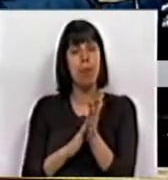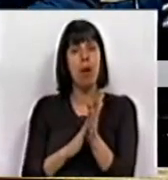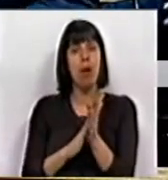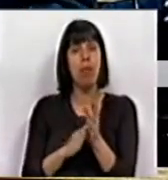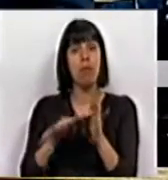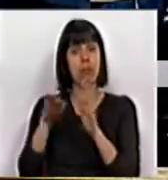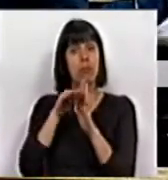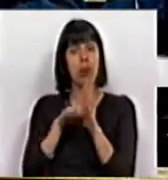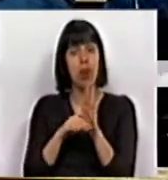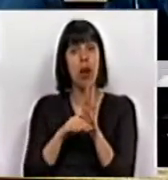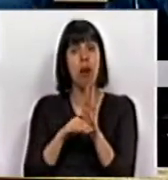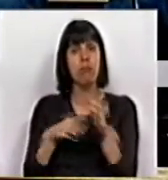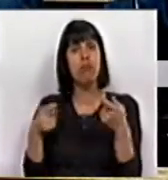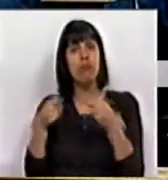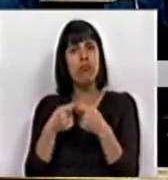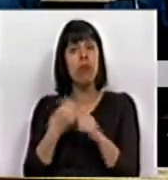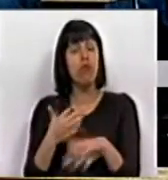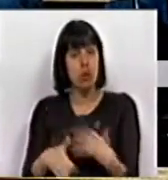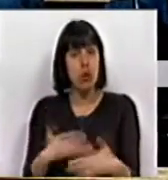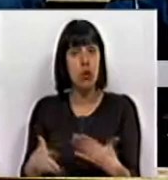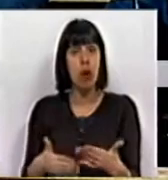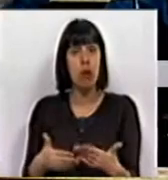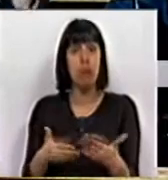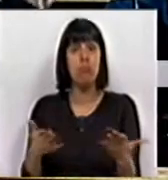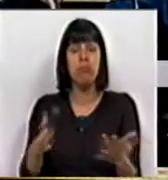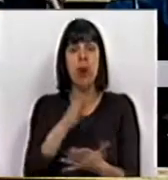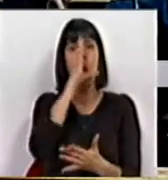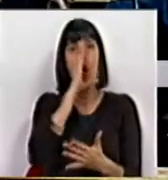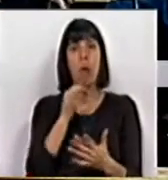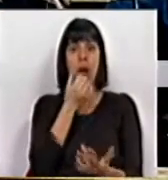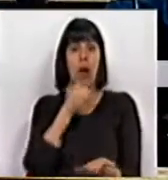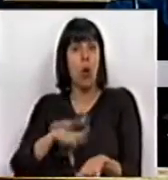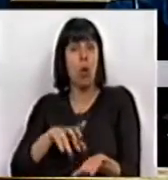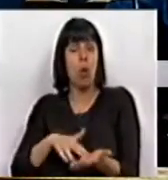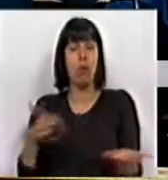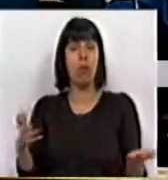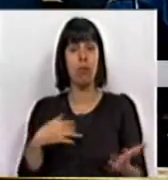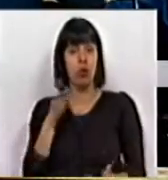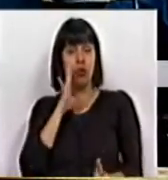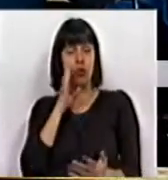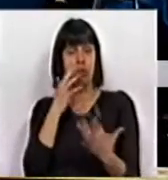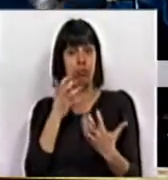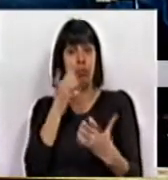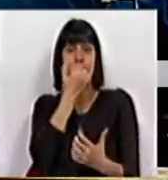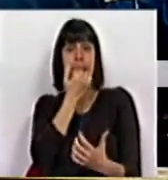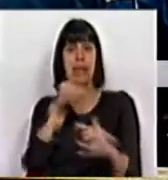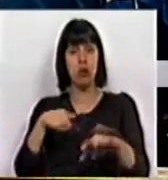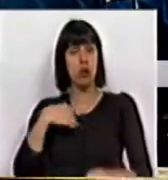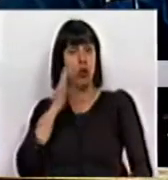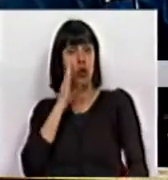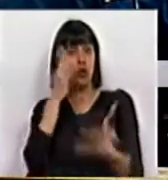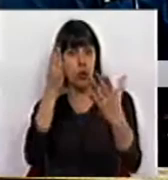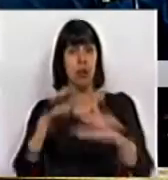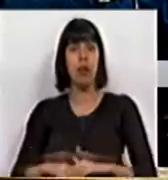que os programas de ajustamento funcionam, o Governo ficou todo contente. Aliás, vimos expressão desse contentamento aqui.